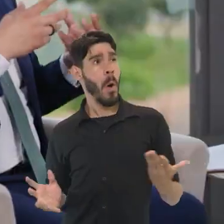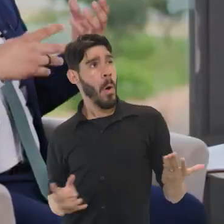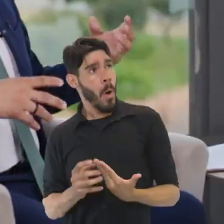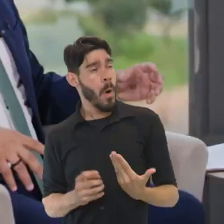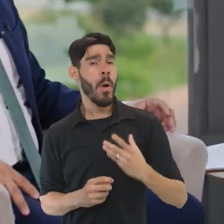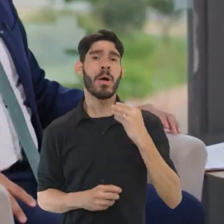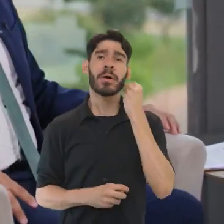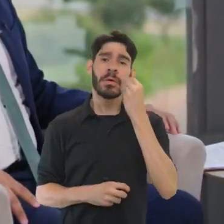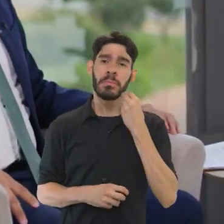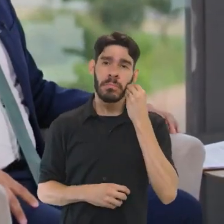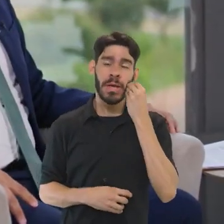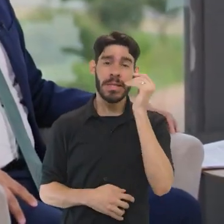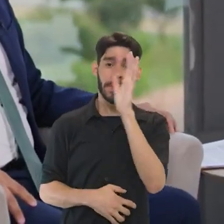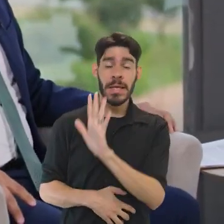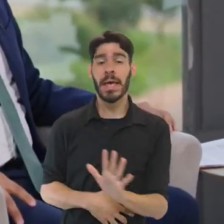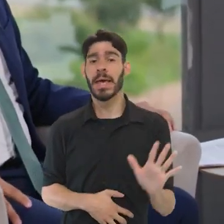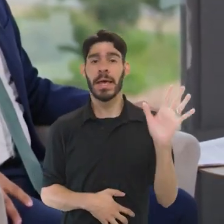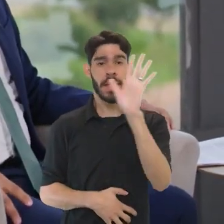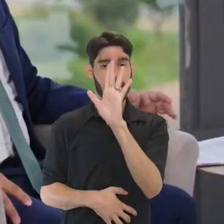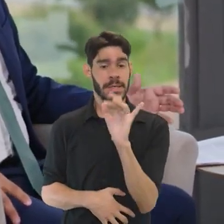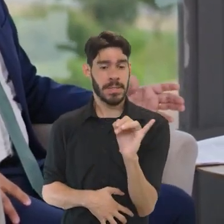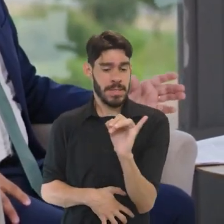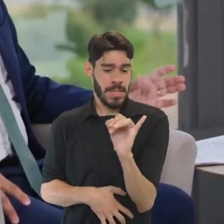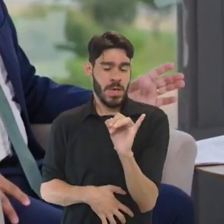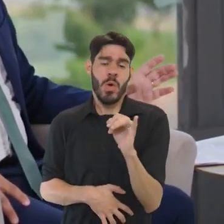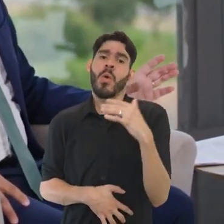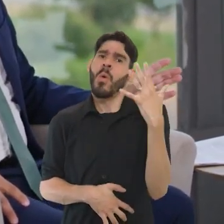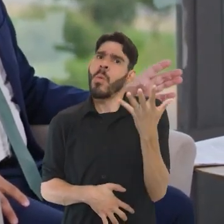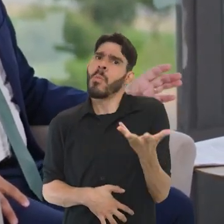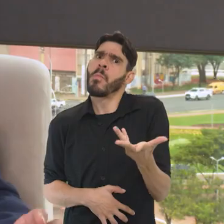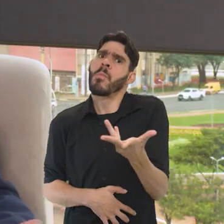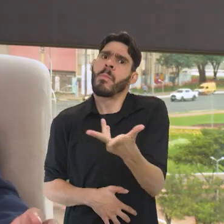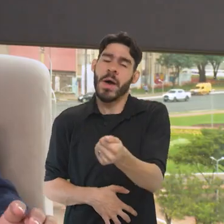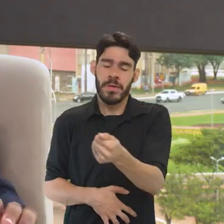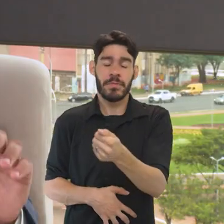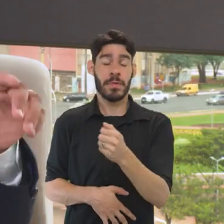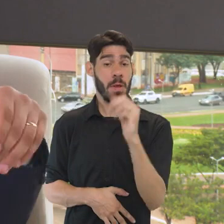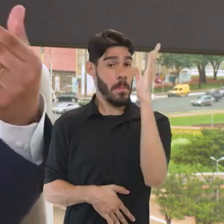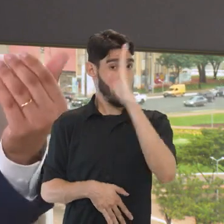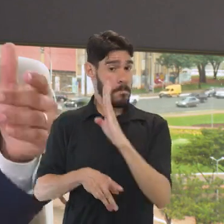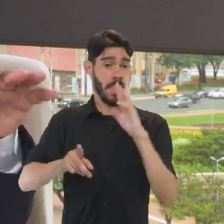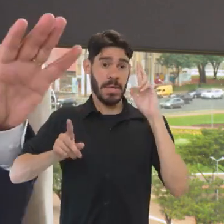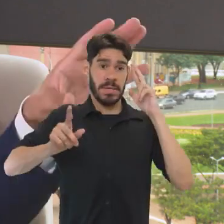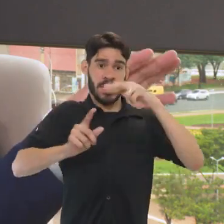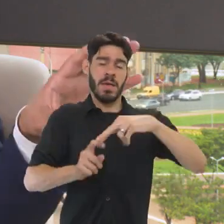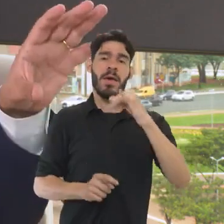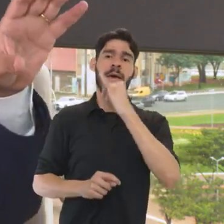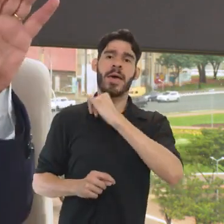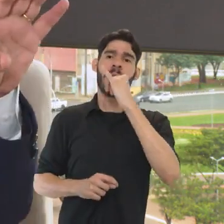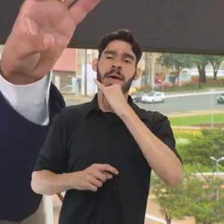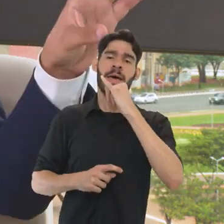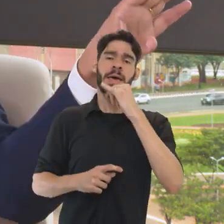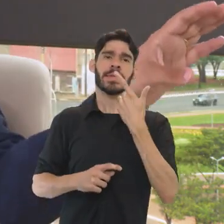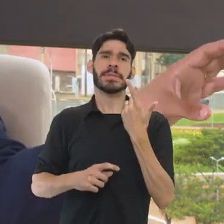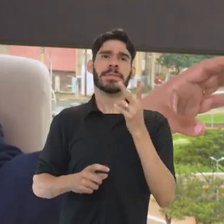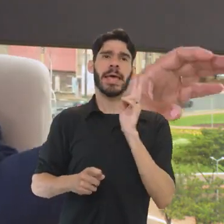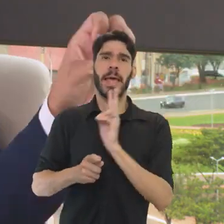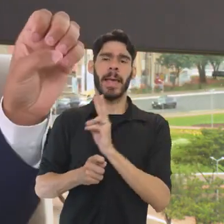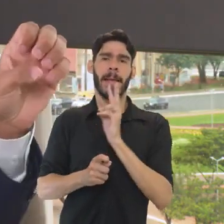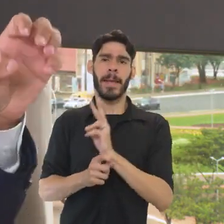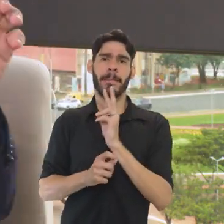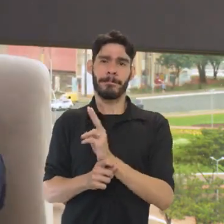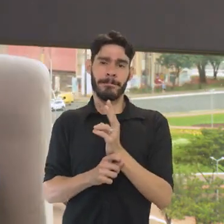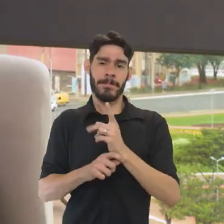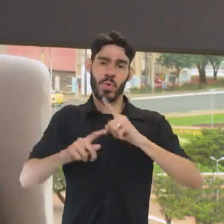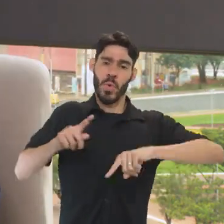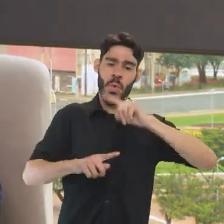gente tem experiências de nível nacional e internacional muito exitosas. O Brasil é referência, por exemplo, nas ações de salvaguarda do